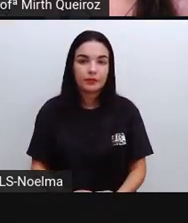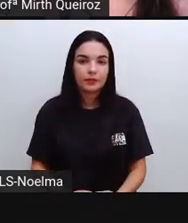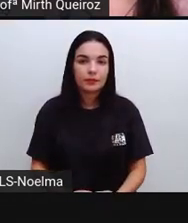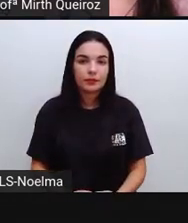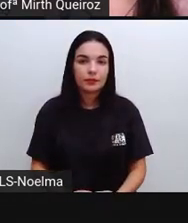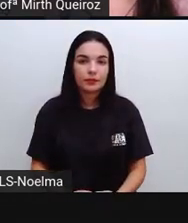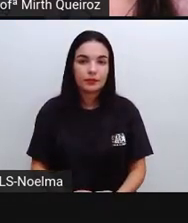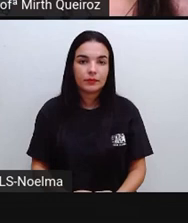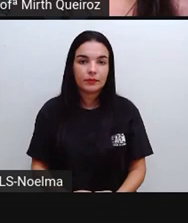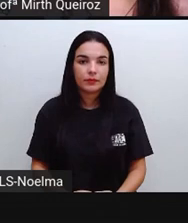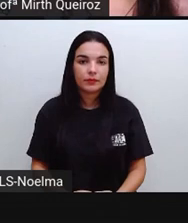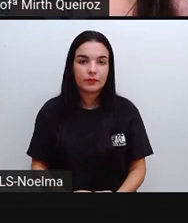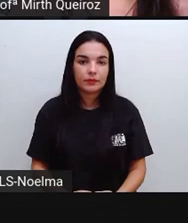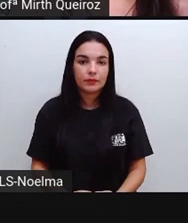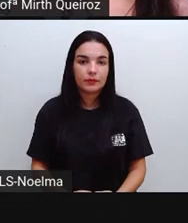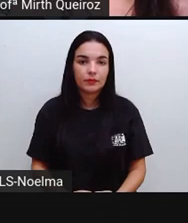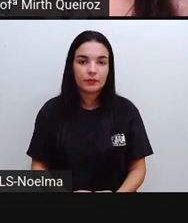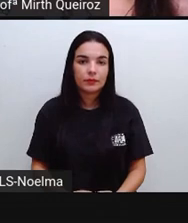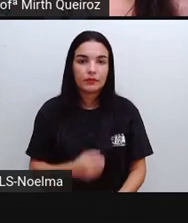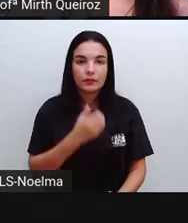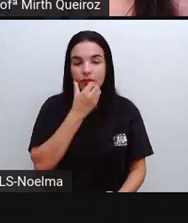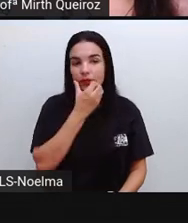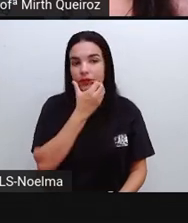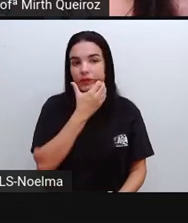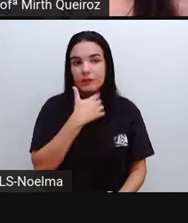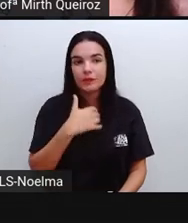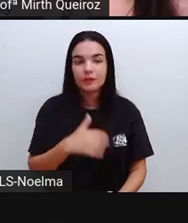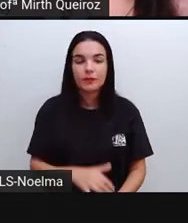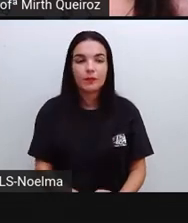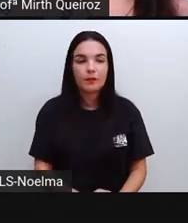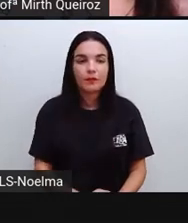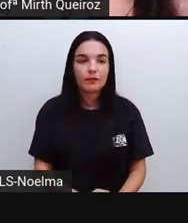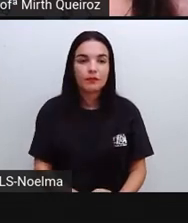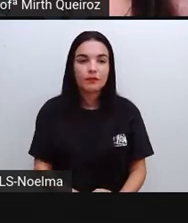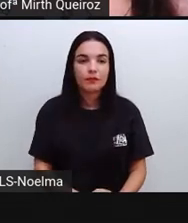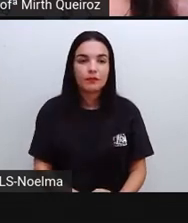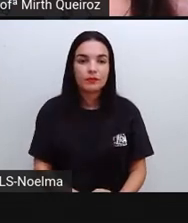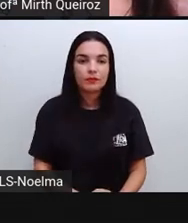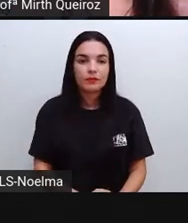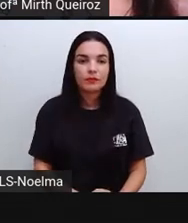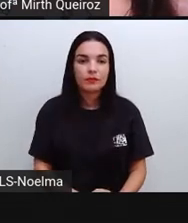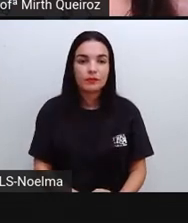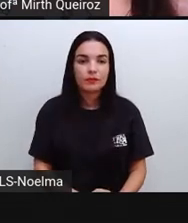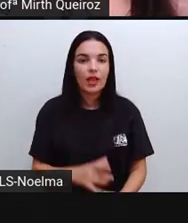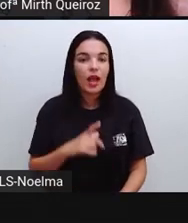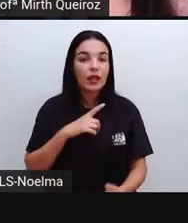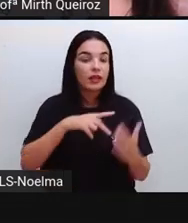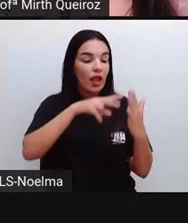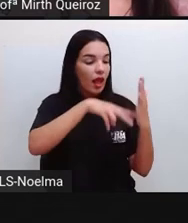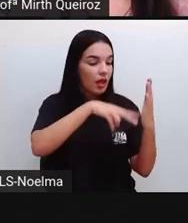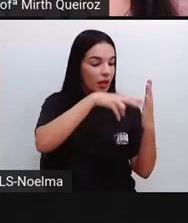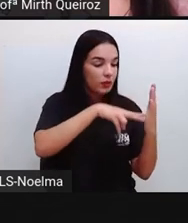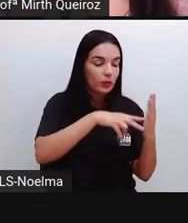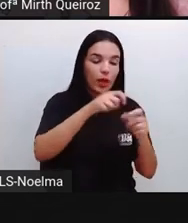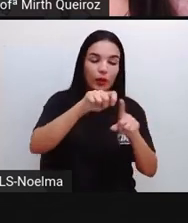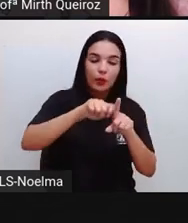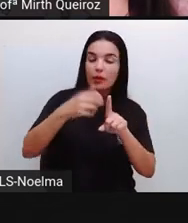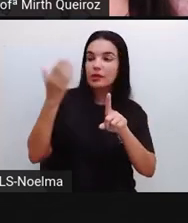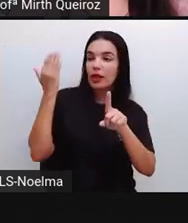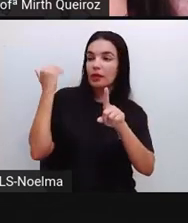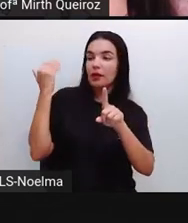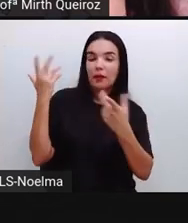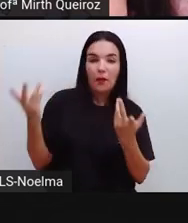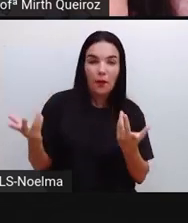tem a leitura anterior, a leitura atual, quanto foi gasto, a leitura anterior, os dias de